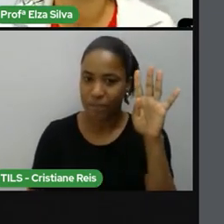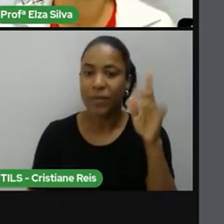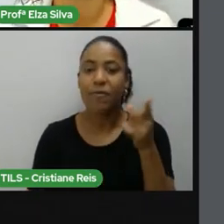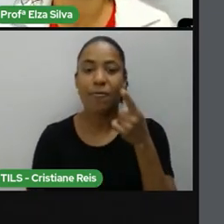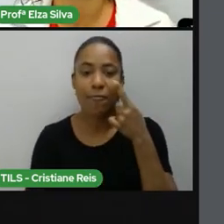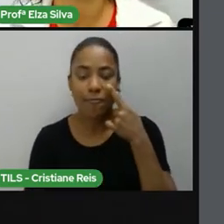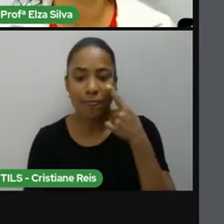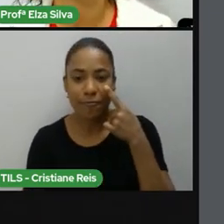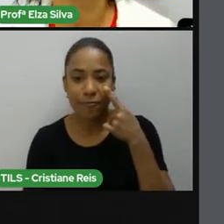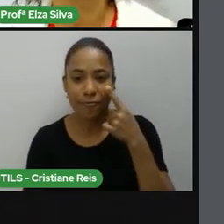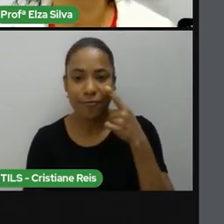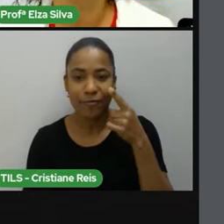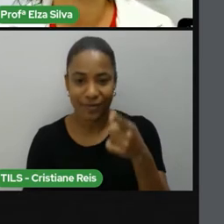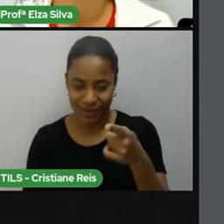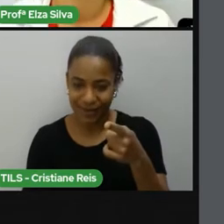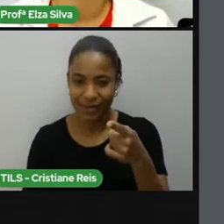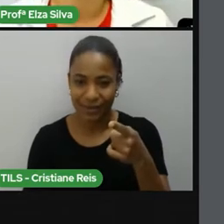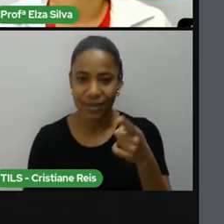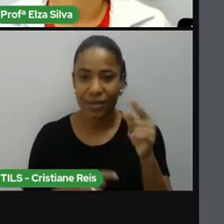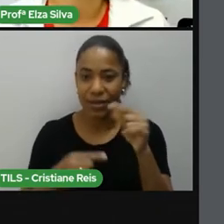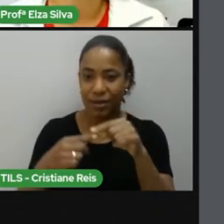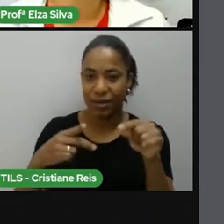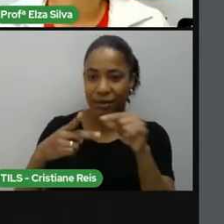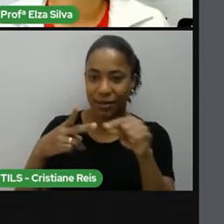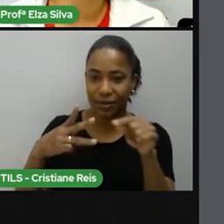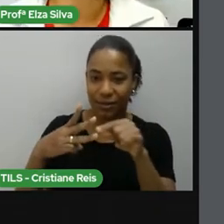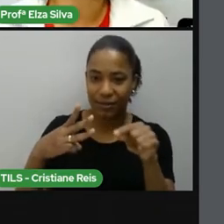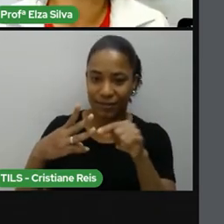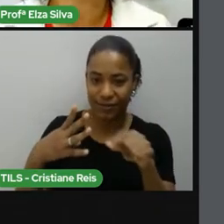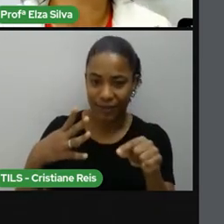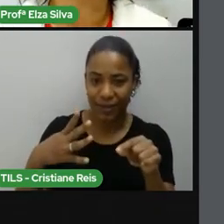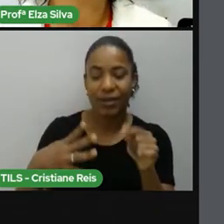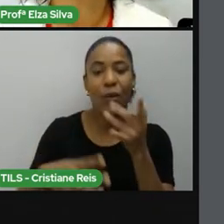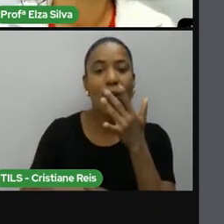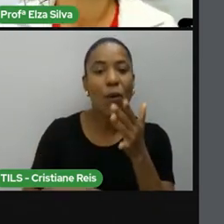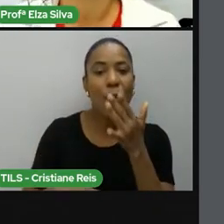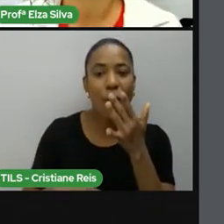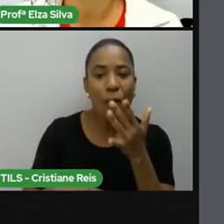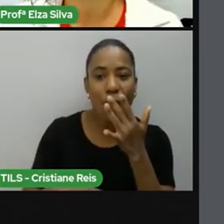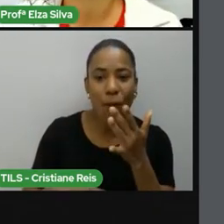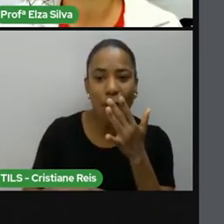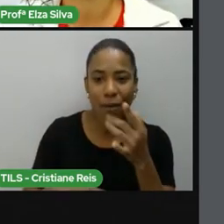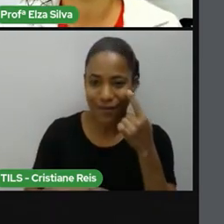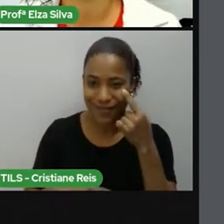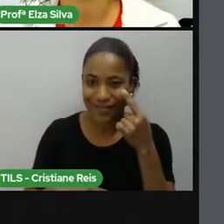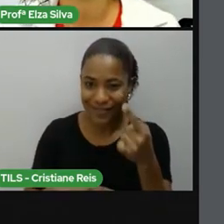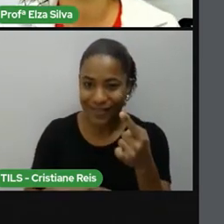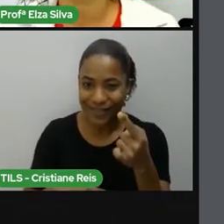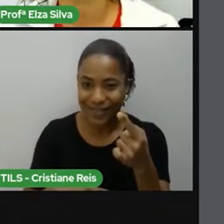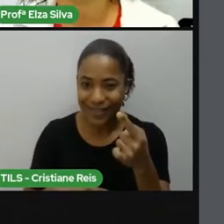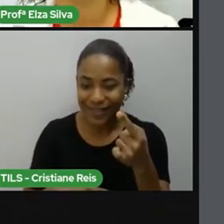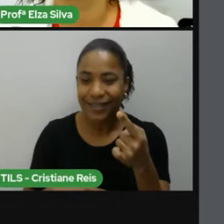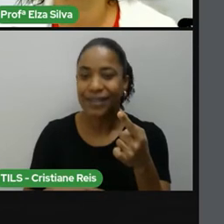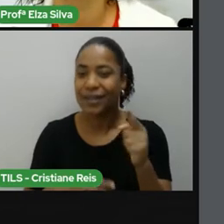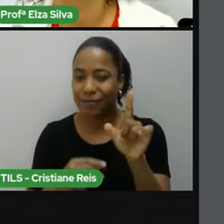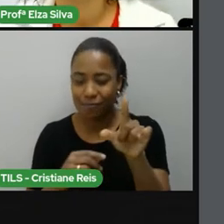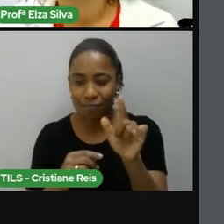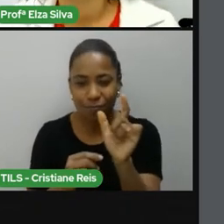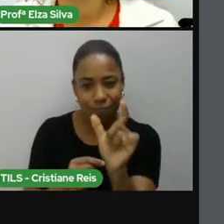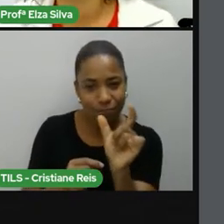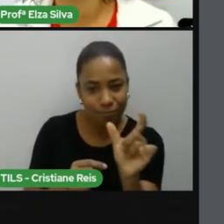algumas expressões usando lápis colorido, para que vocês possam perceber